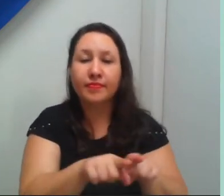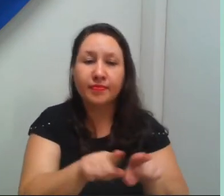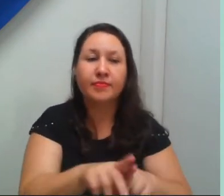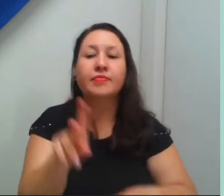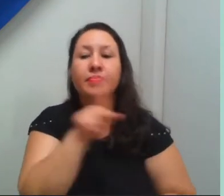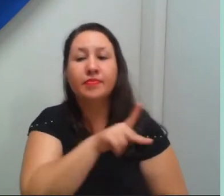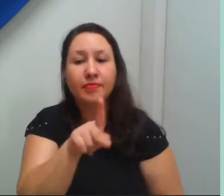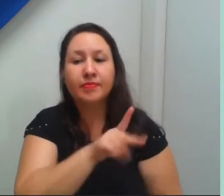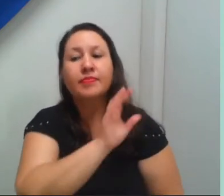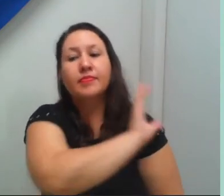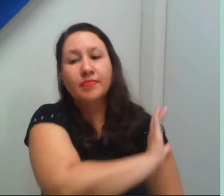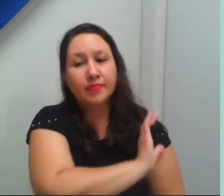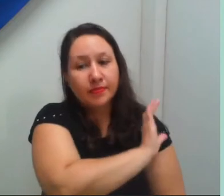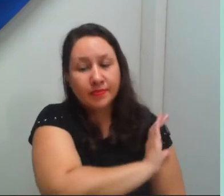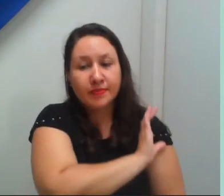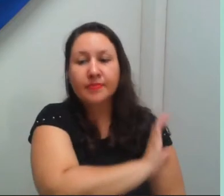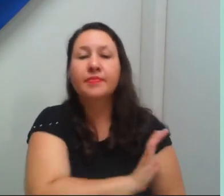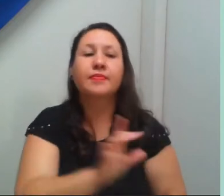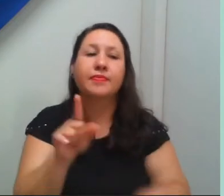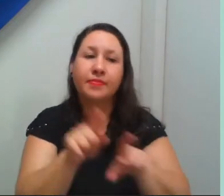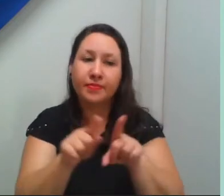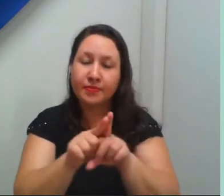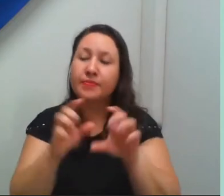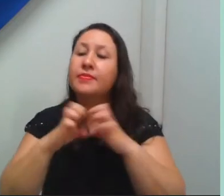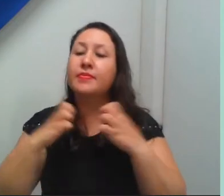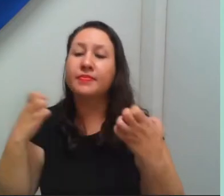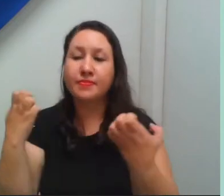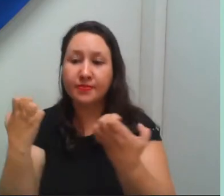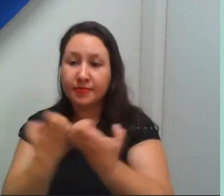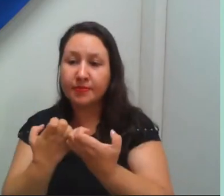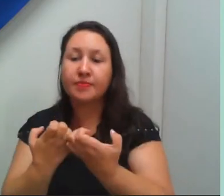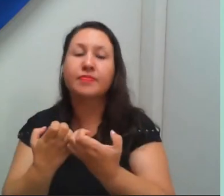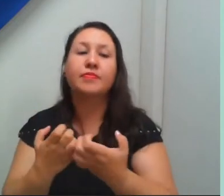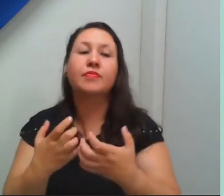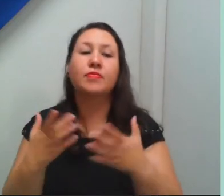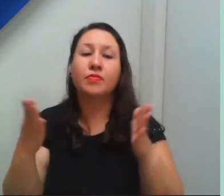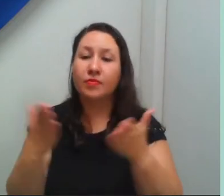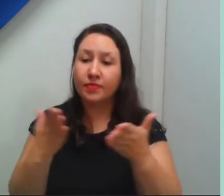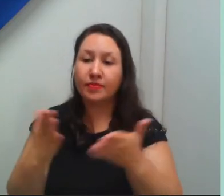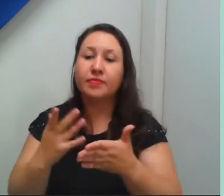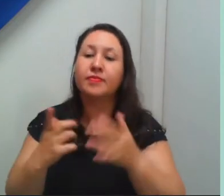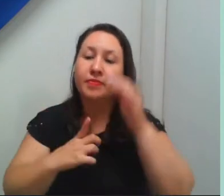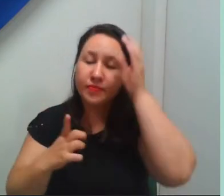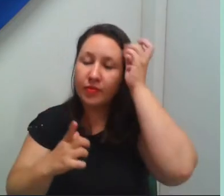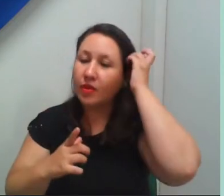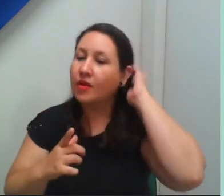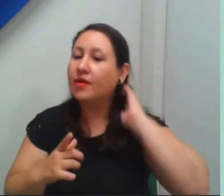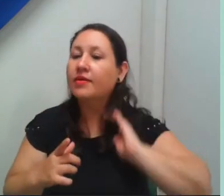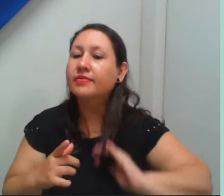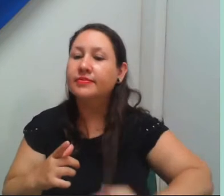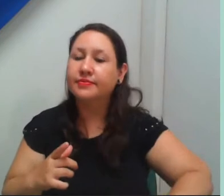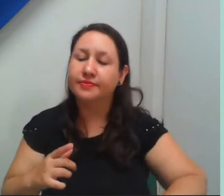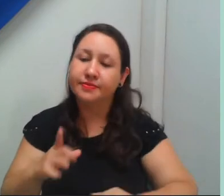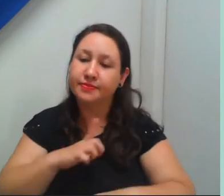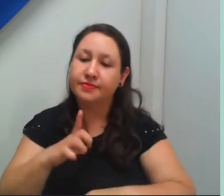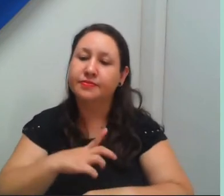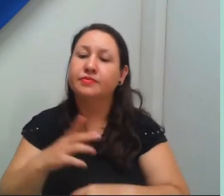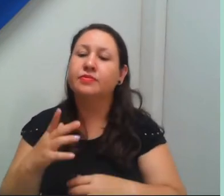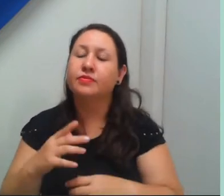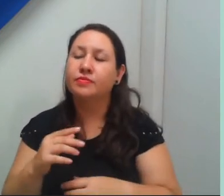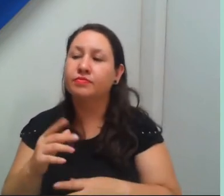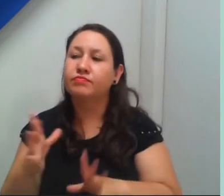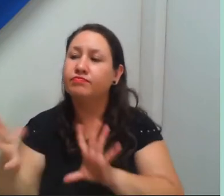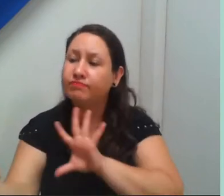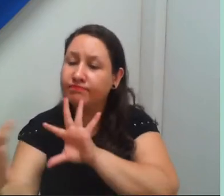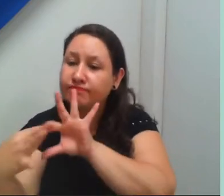participação e colaboração das nossas três especializações hoje, Lato Senso, conforme informado anteriormente, e